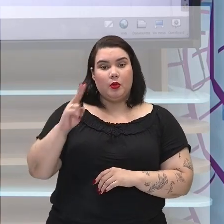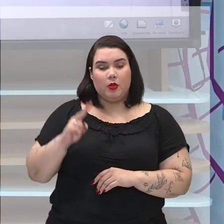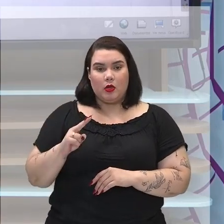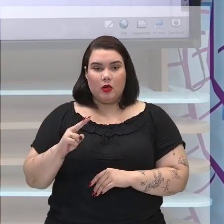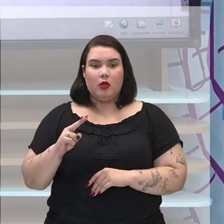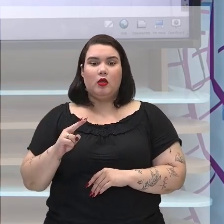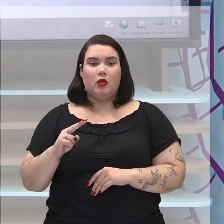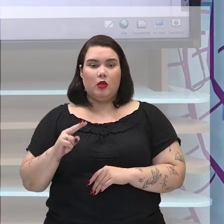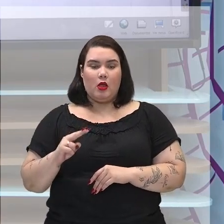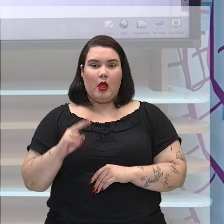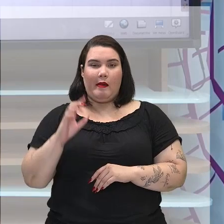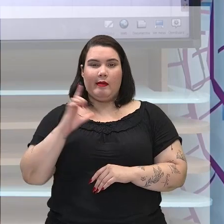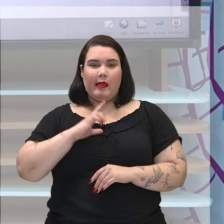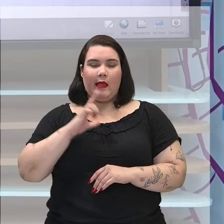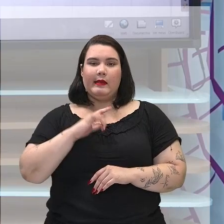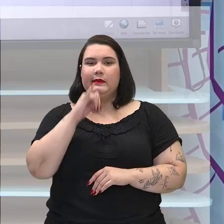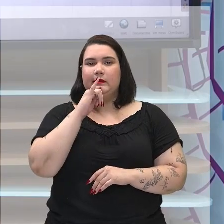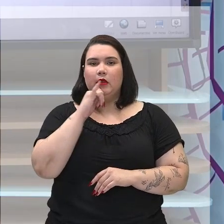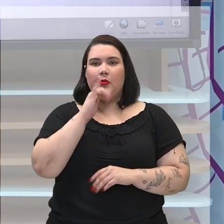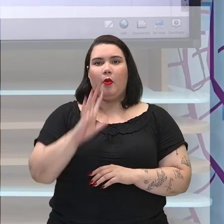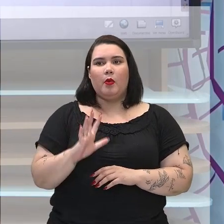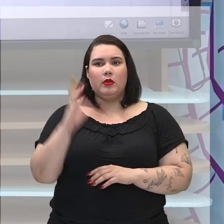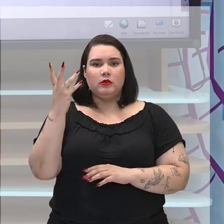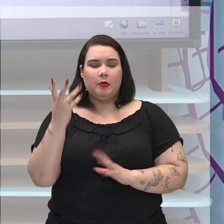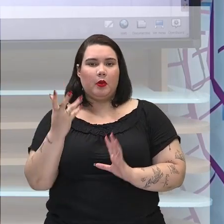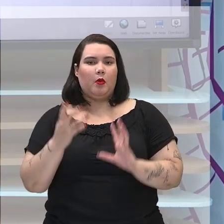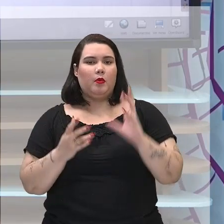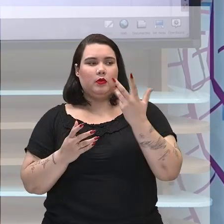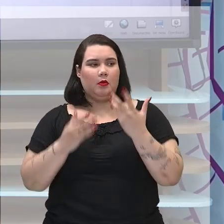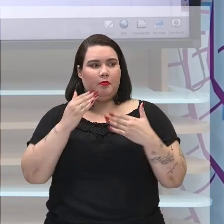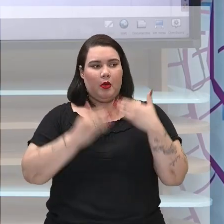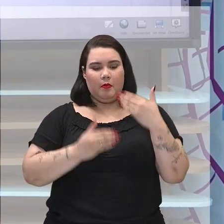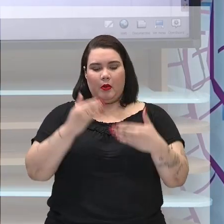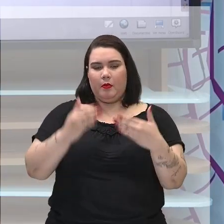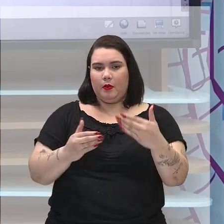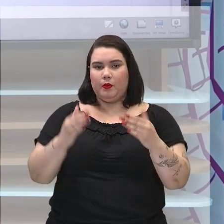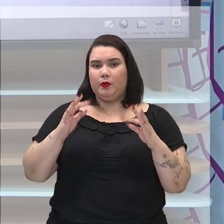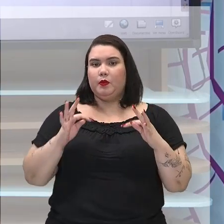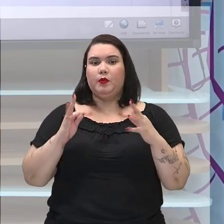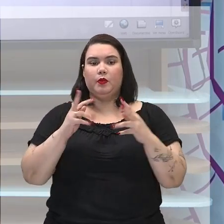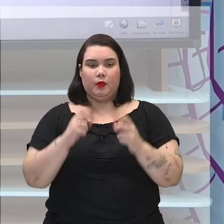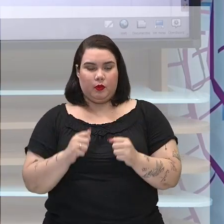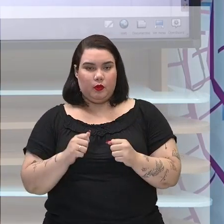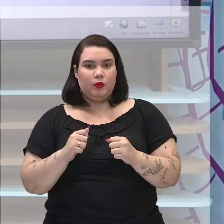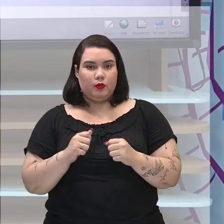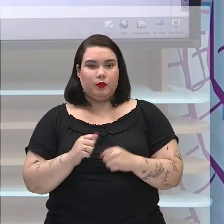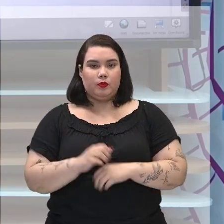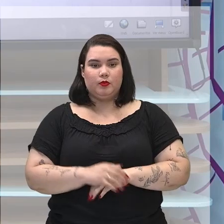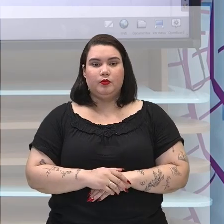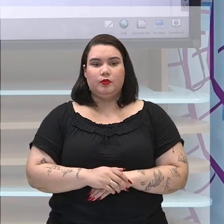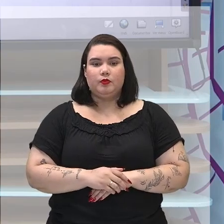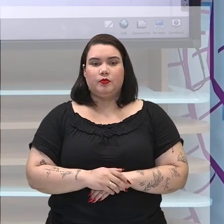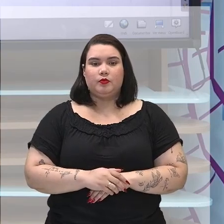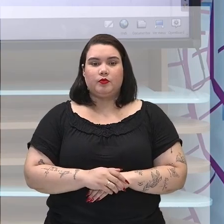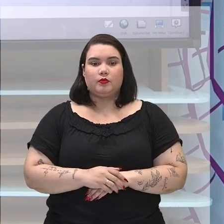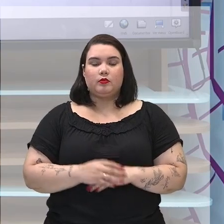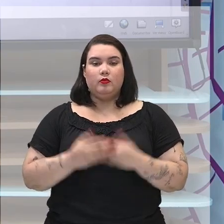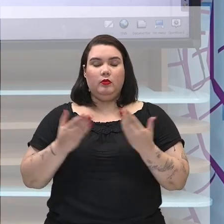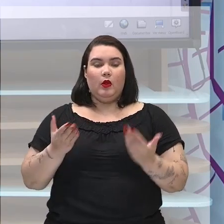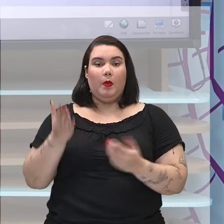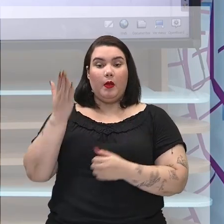acontece por acaso tudo tem um porquê e um pra quê então em momentos